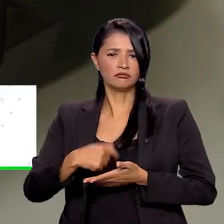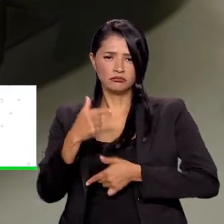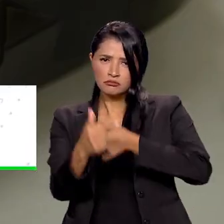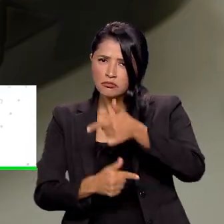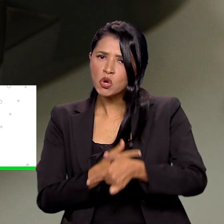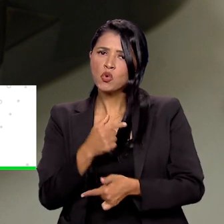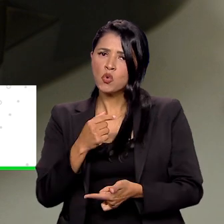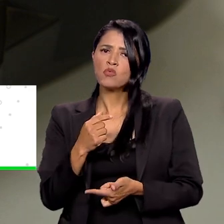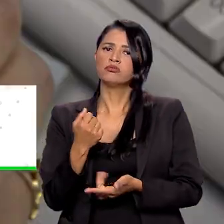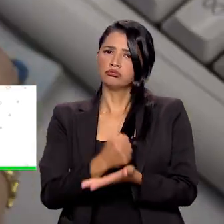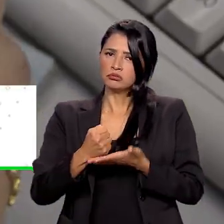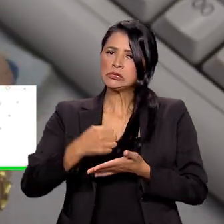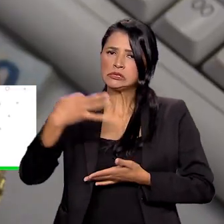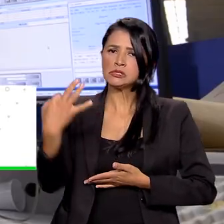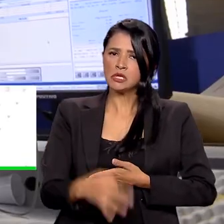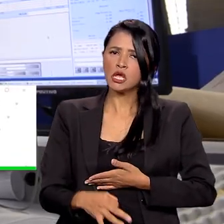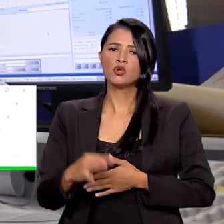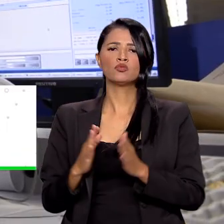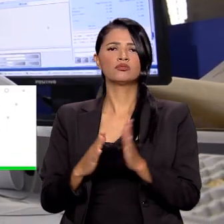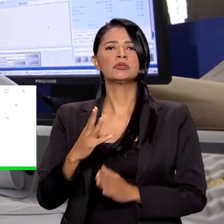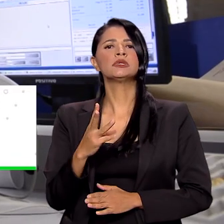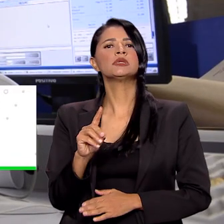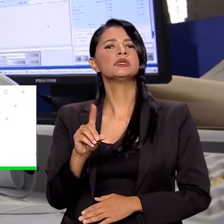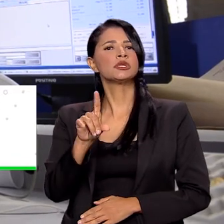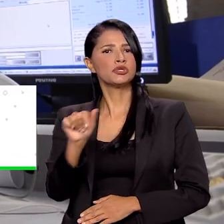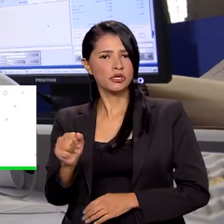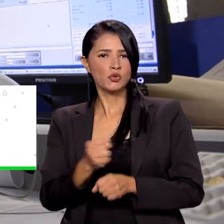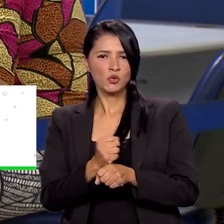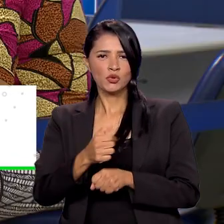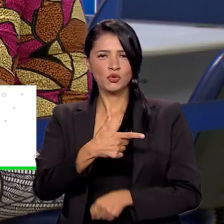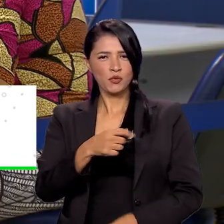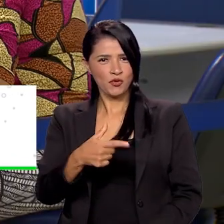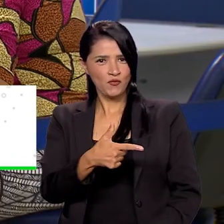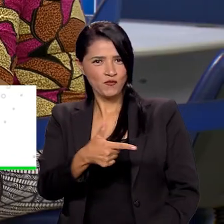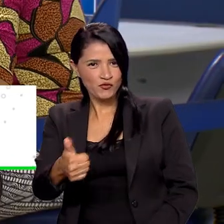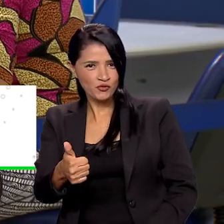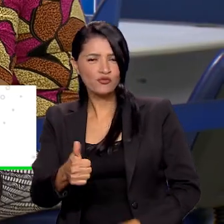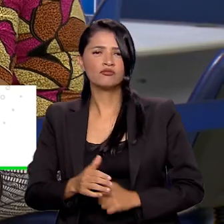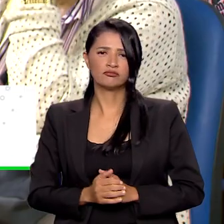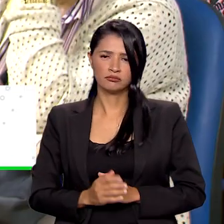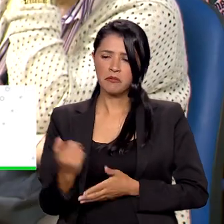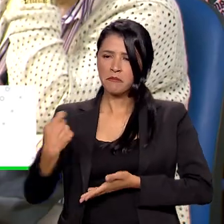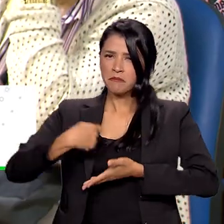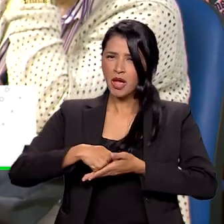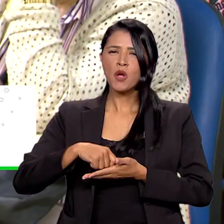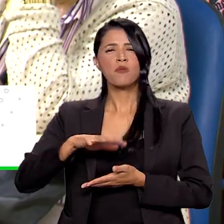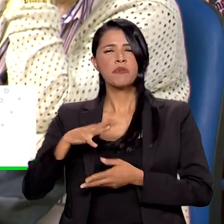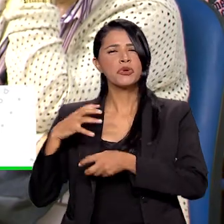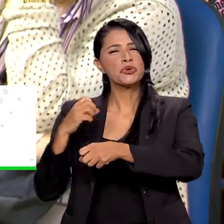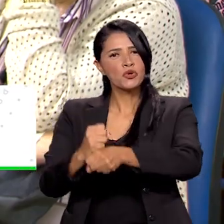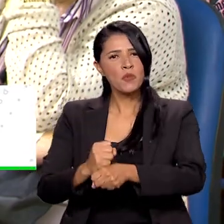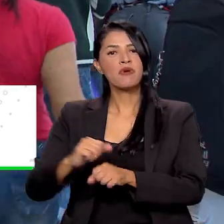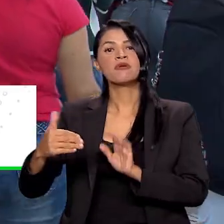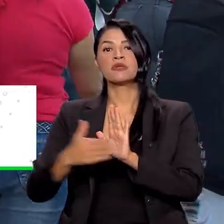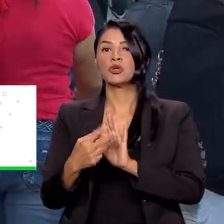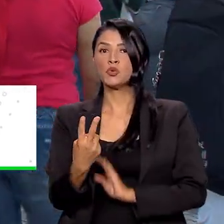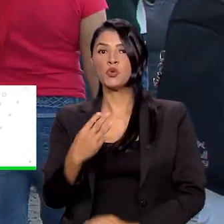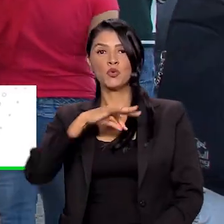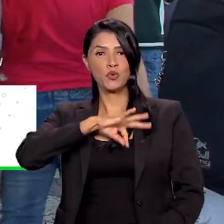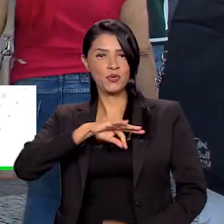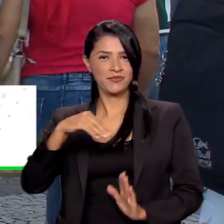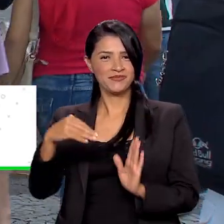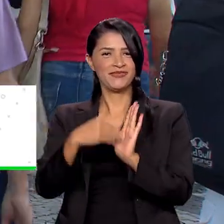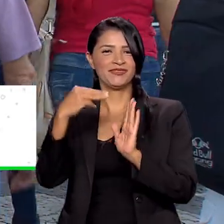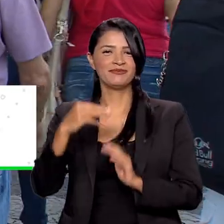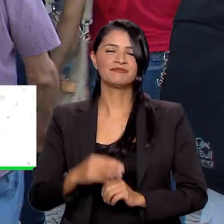quem trabalhou formalmente por pelo menos 30 dias em 2021, com remuneração média de até 2